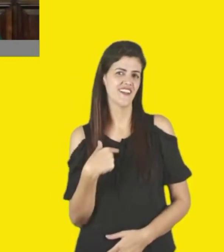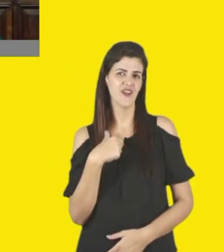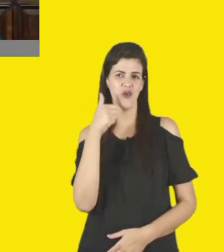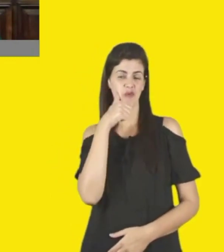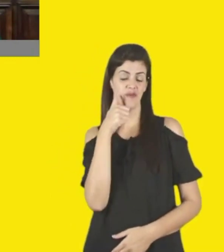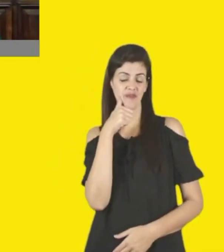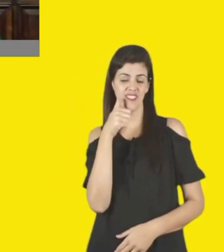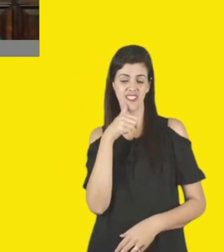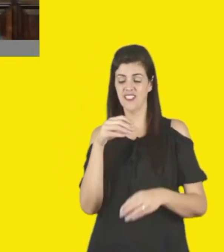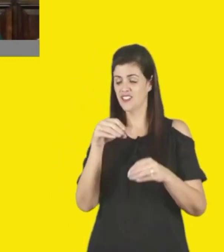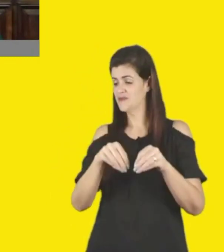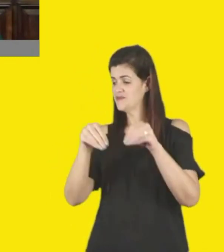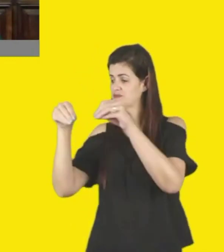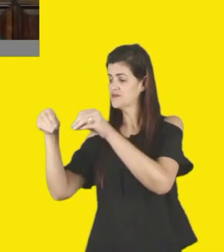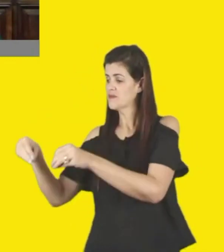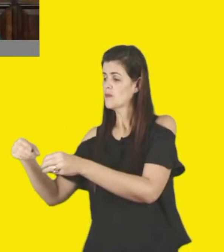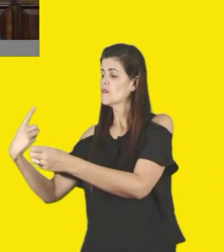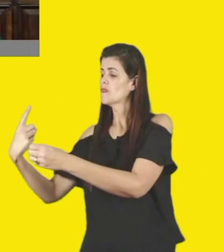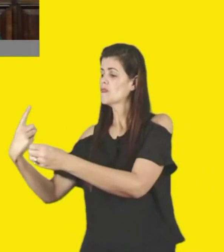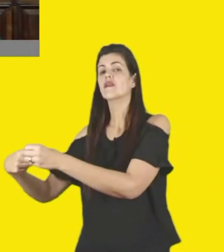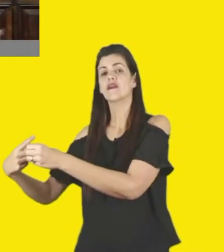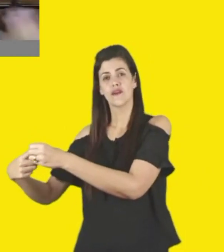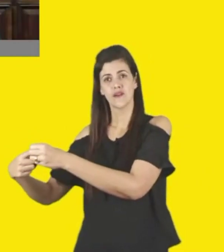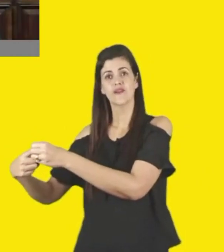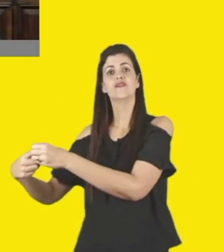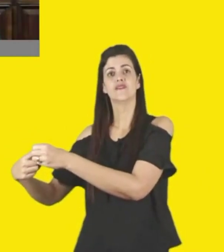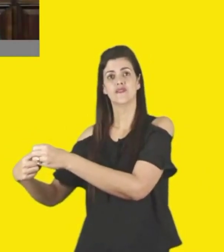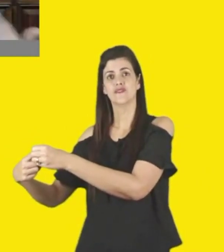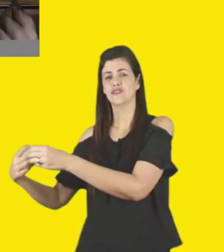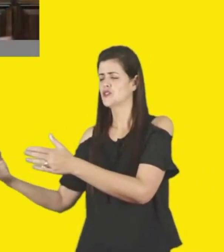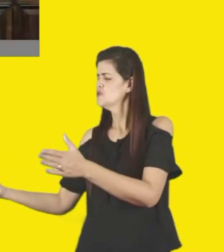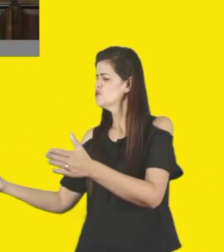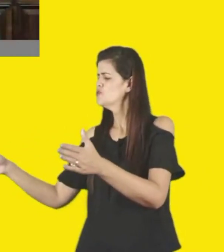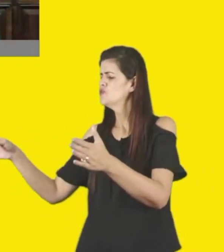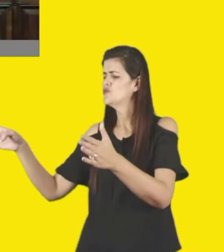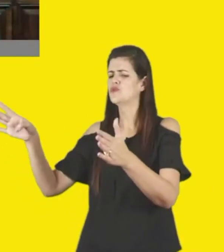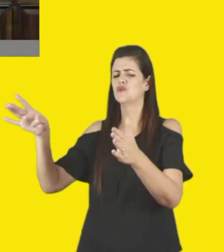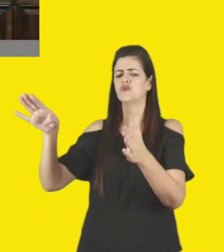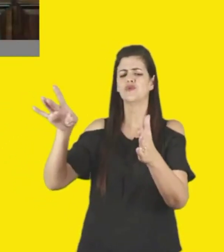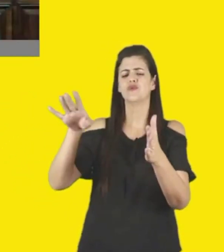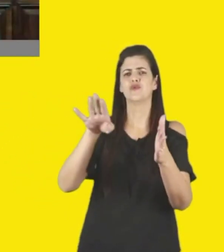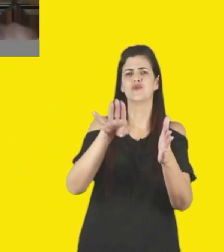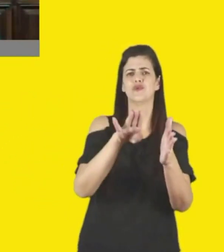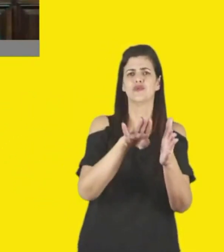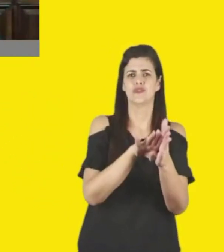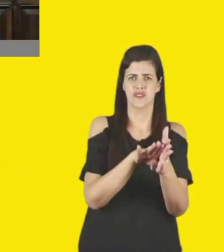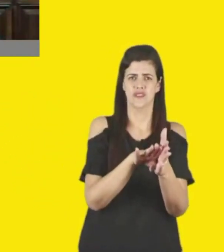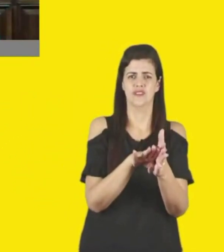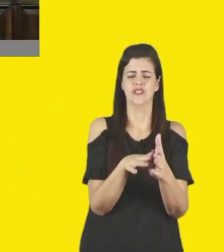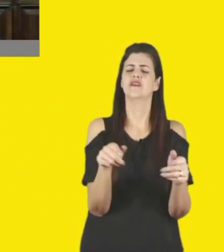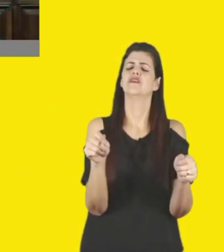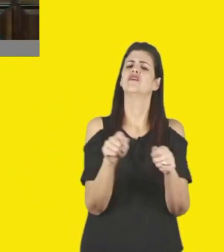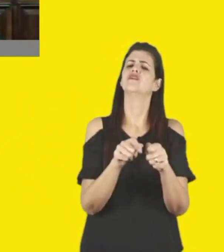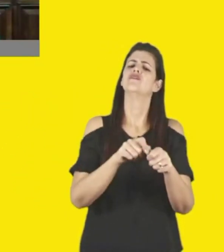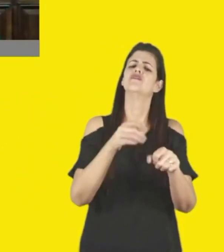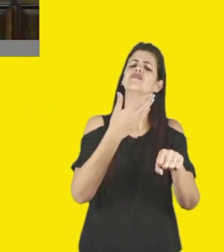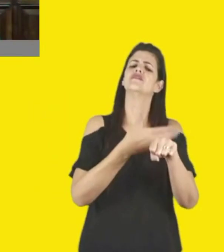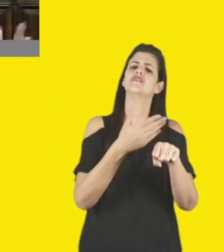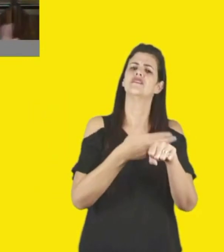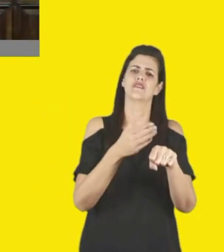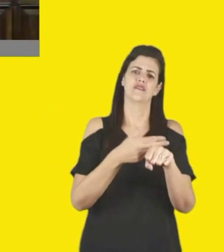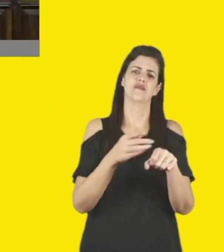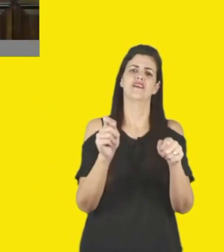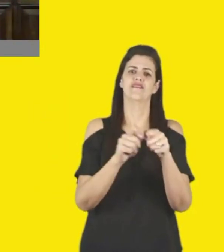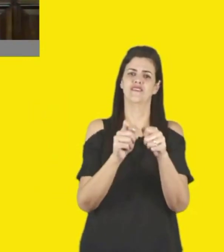Norte de São Paulo, que cheguei aqui, e quero te fazer muito mais pelo nosso Estado, com grandes parceiros como vocês,